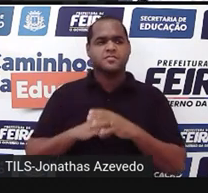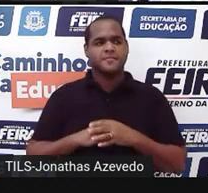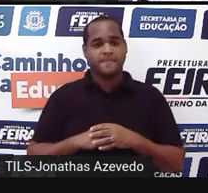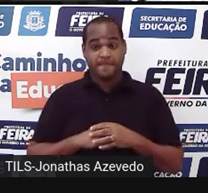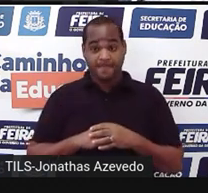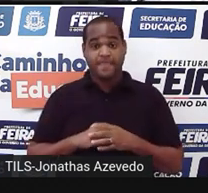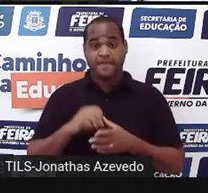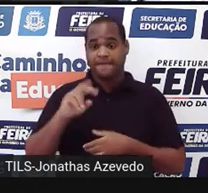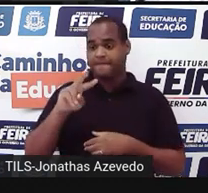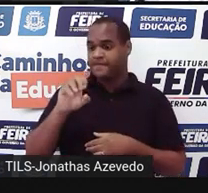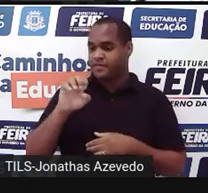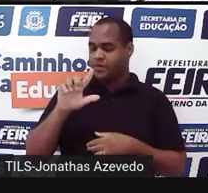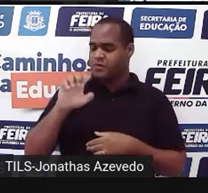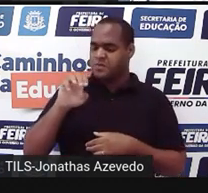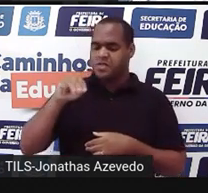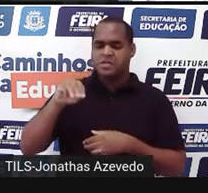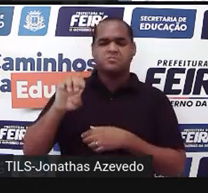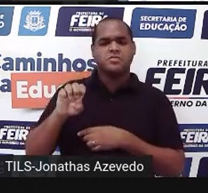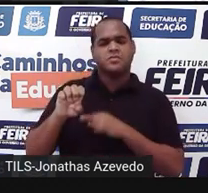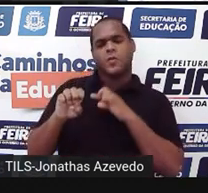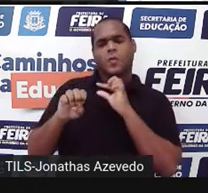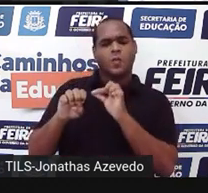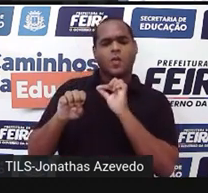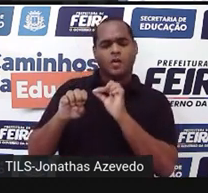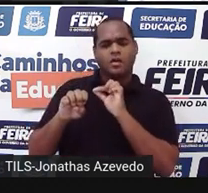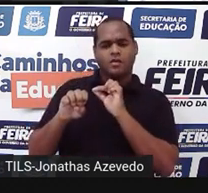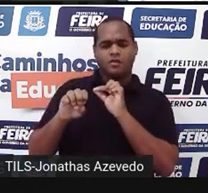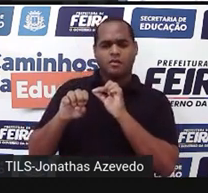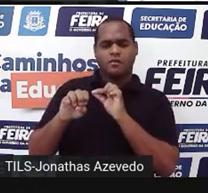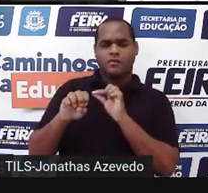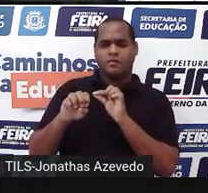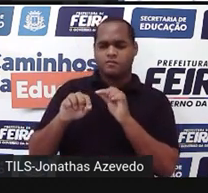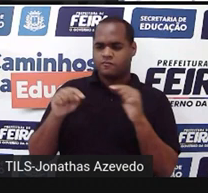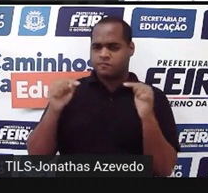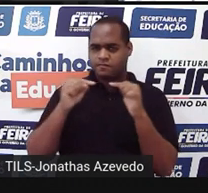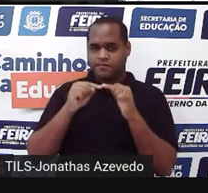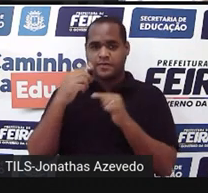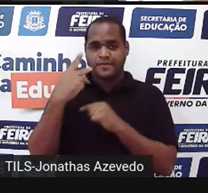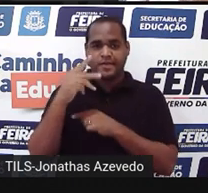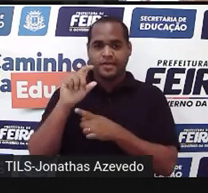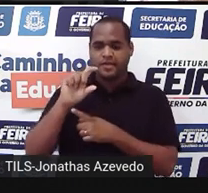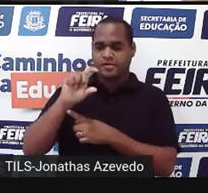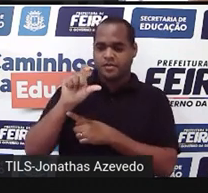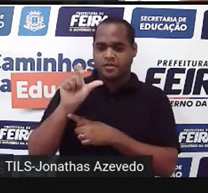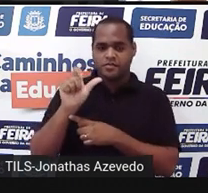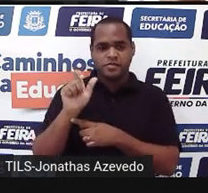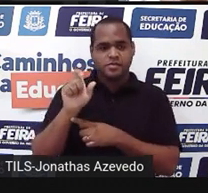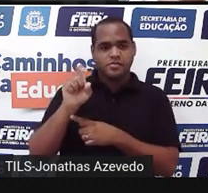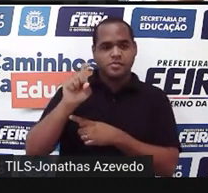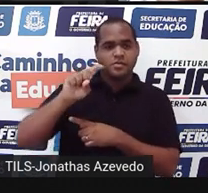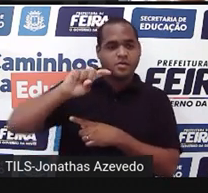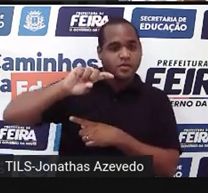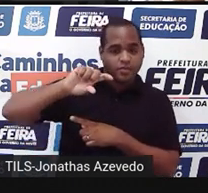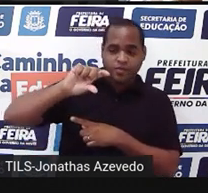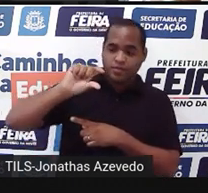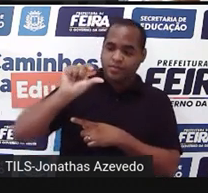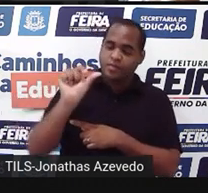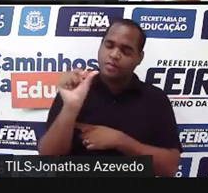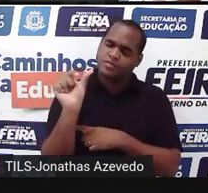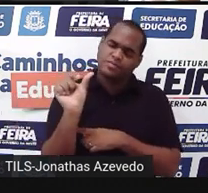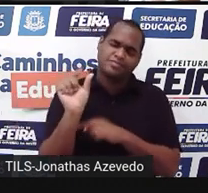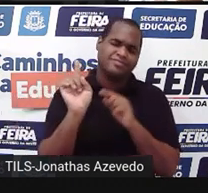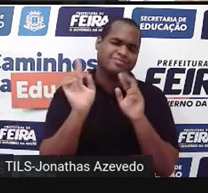Volume aqui não é em relação a aumentar ou diminuir um som, tá bom?